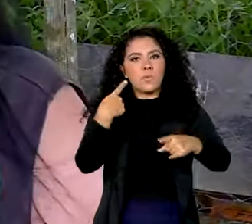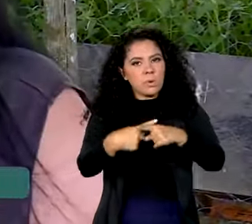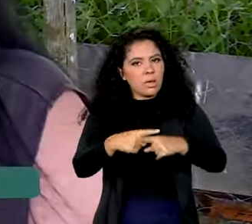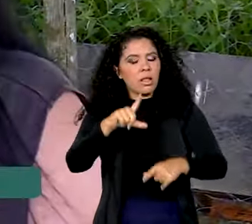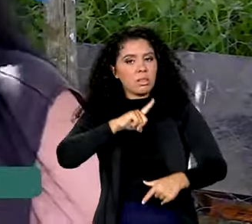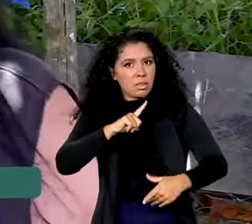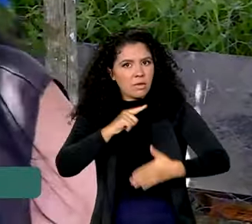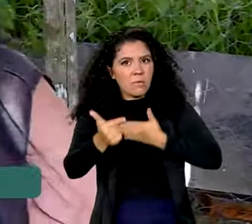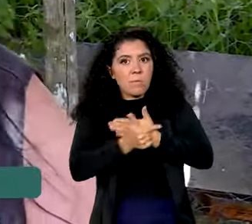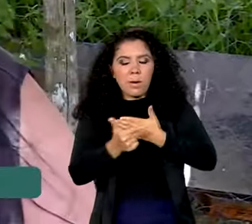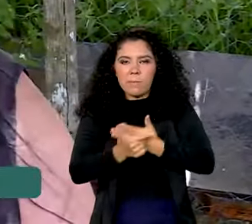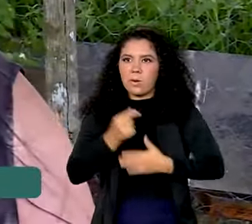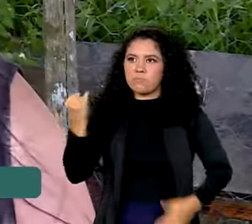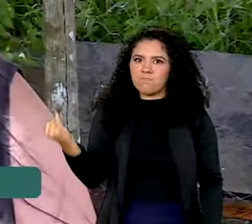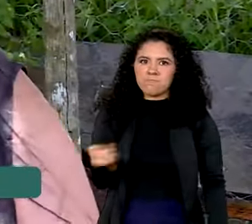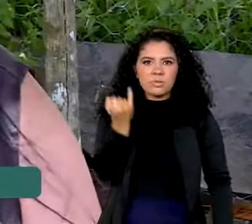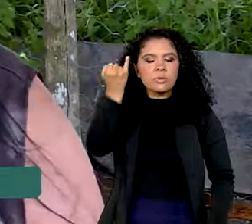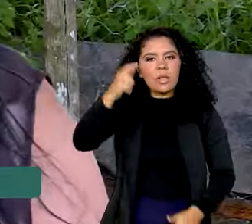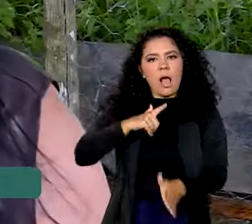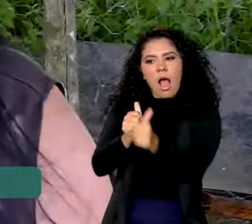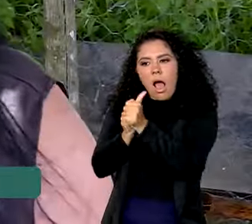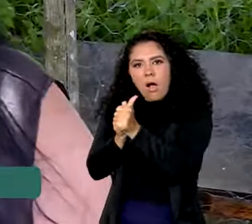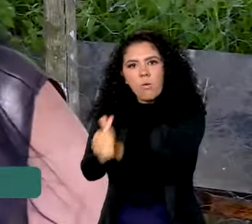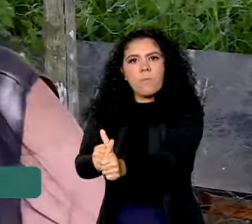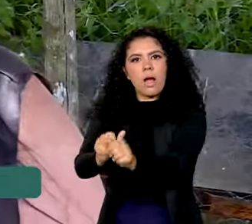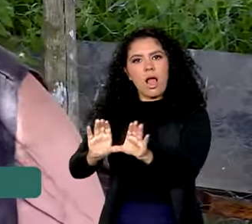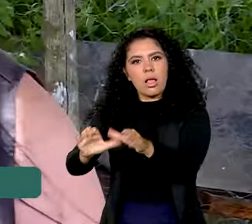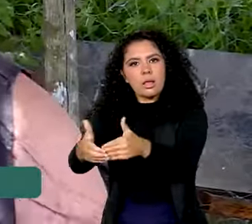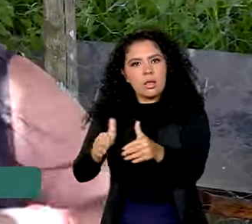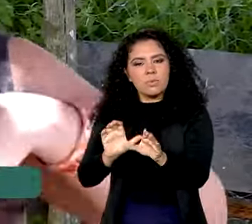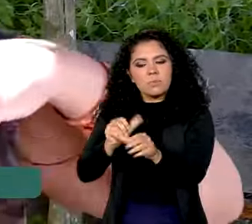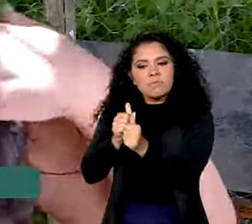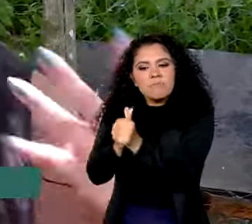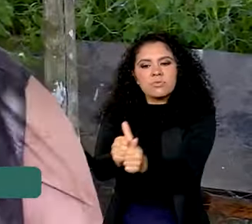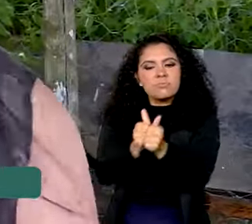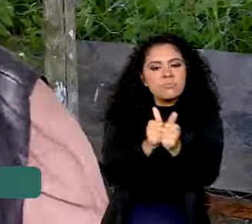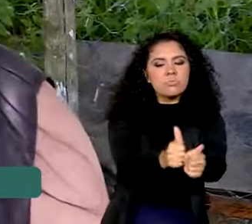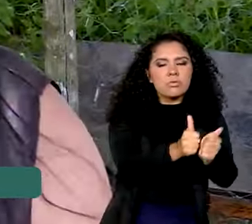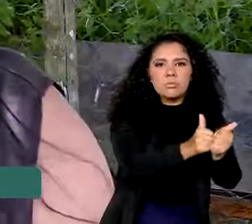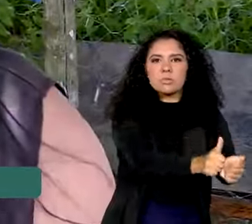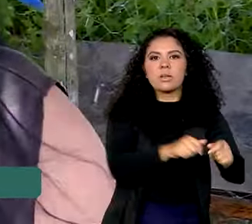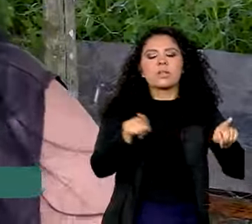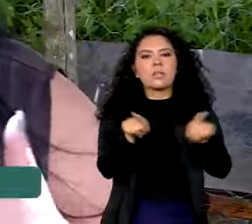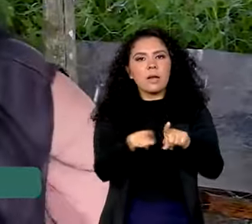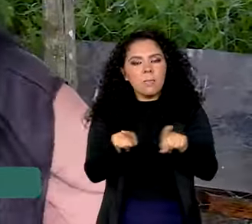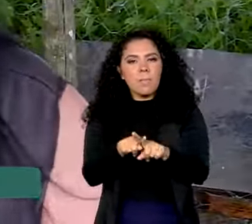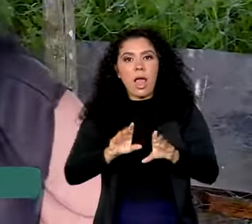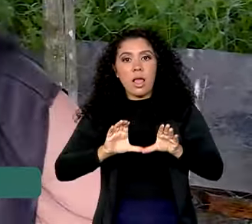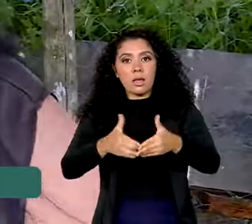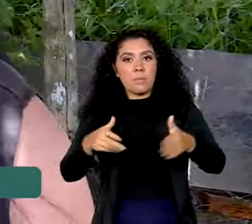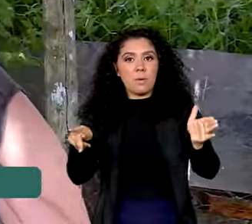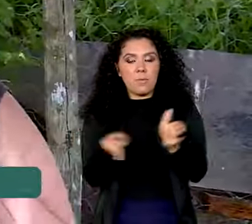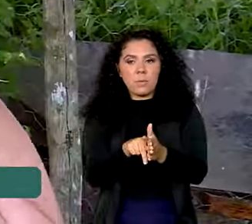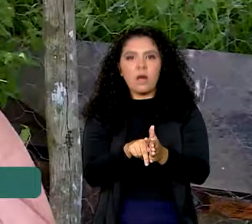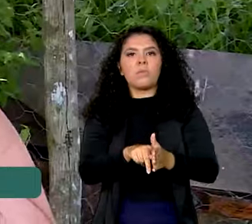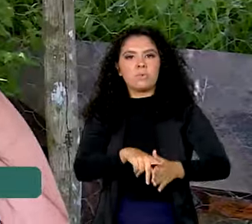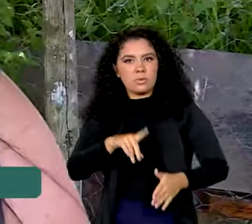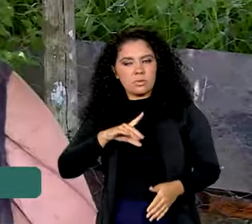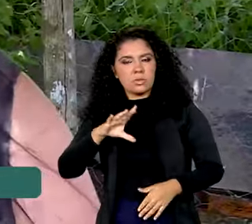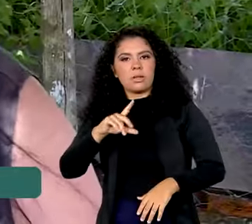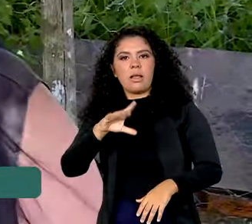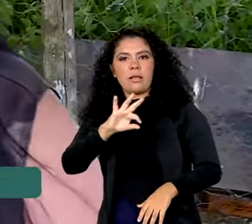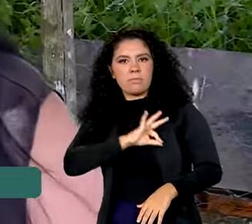fundamental de acompanhar as equipes, as equipes das forças de segurança que estavam aqui dentro fazendo